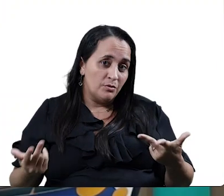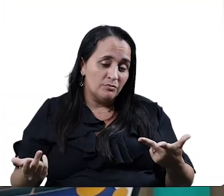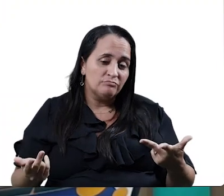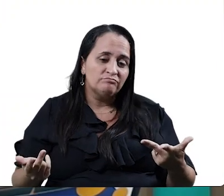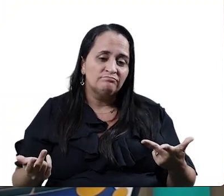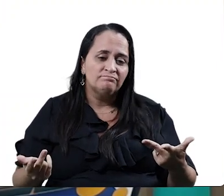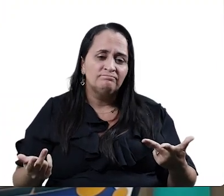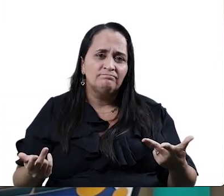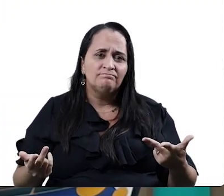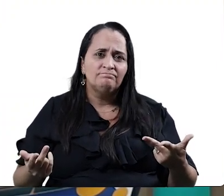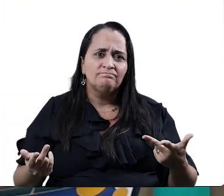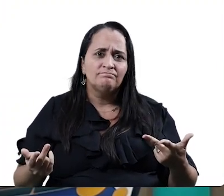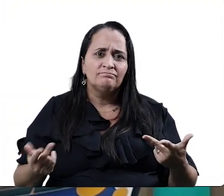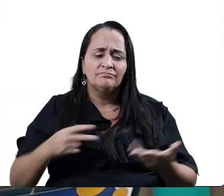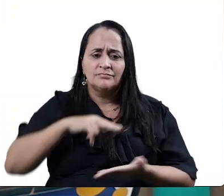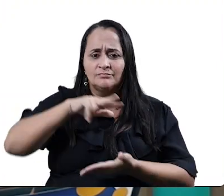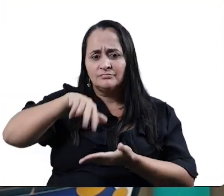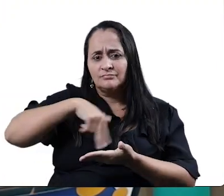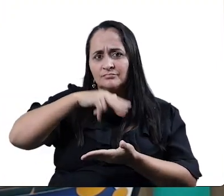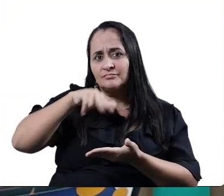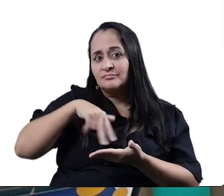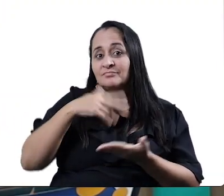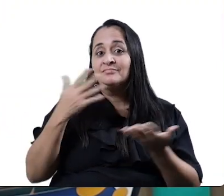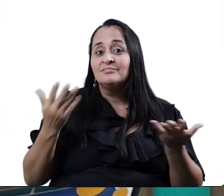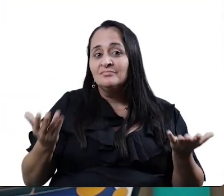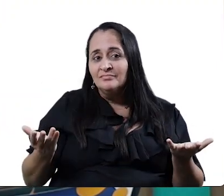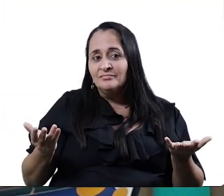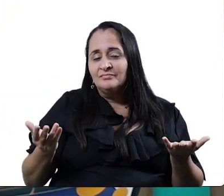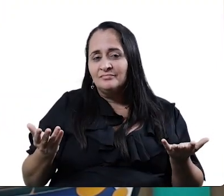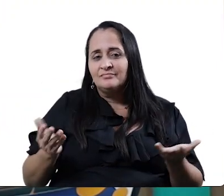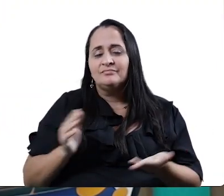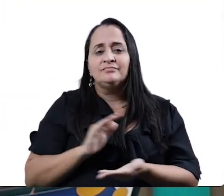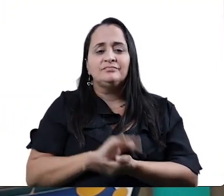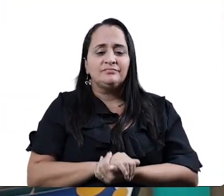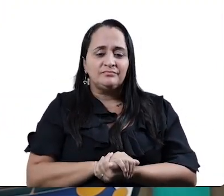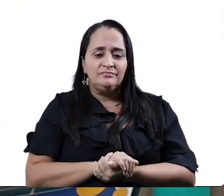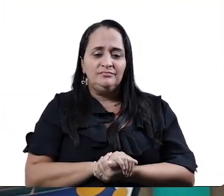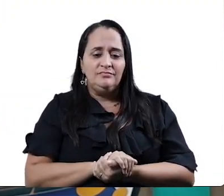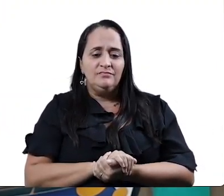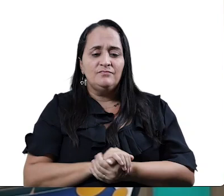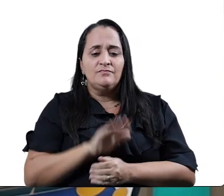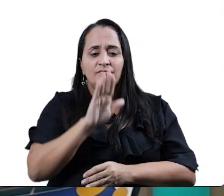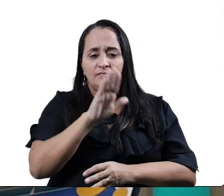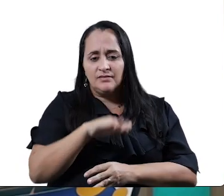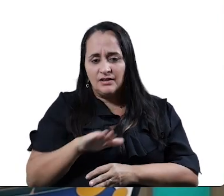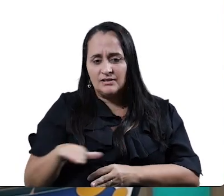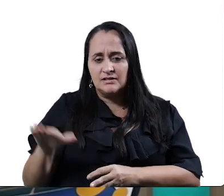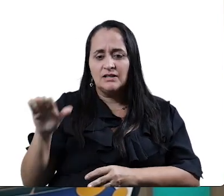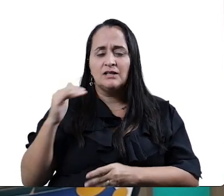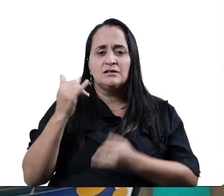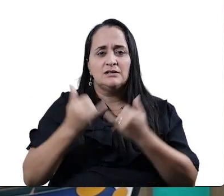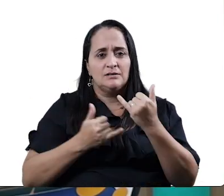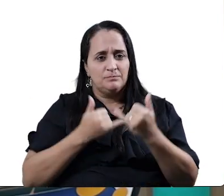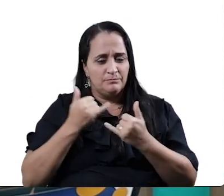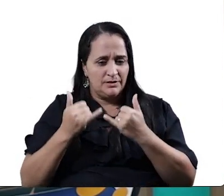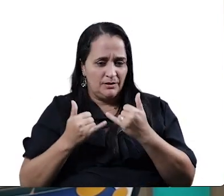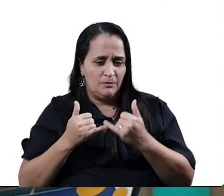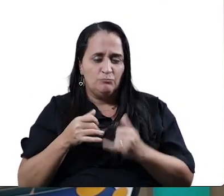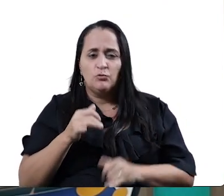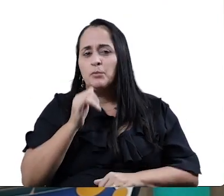E faz uma coreografia. Normalmente, as crianças brincam assim.